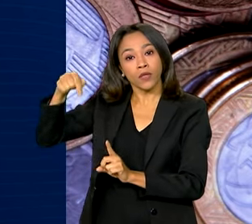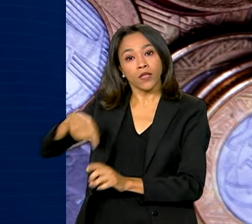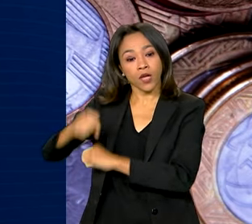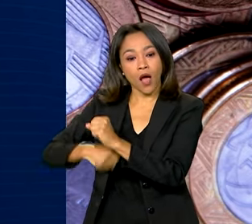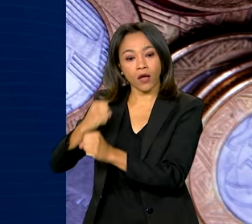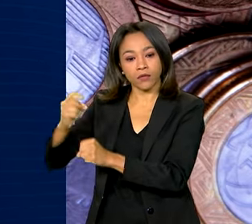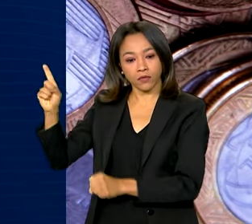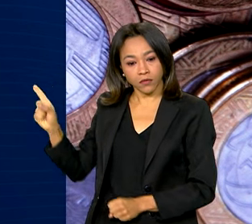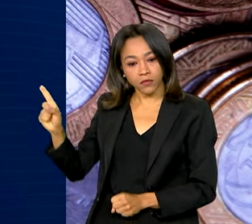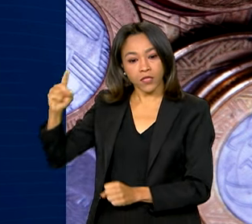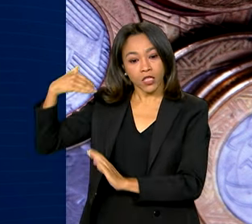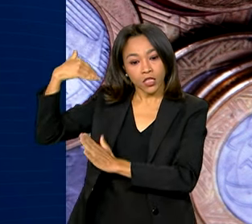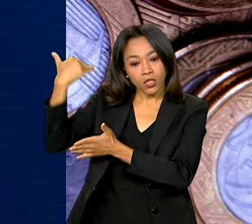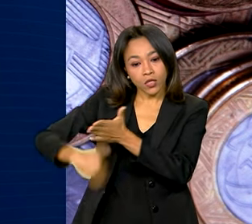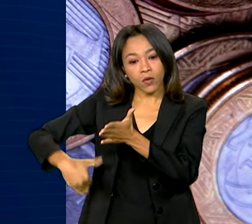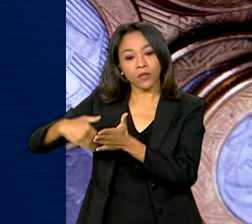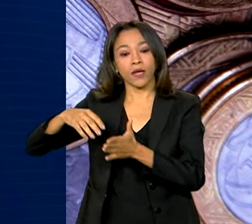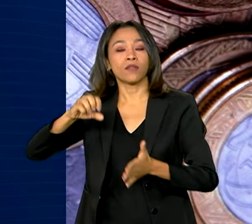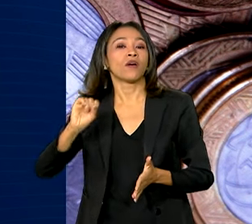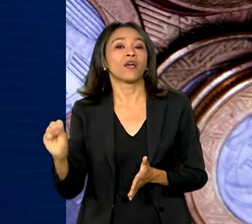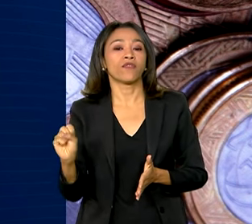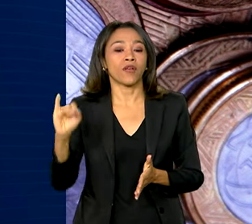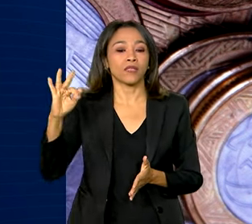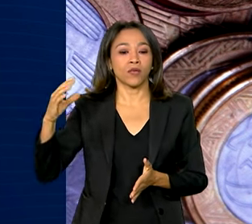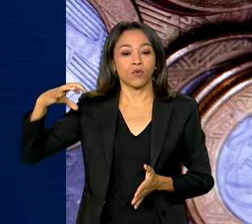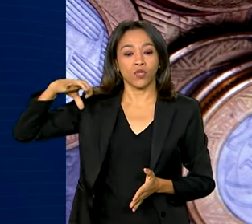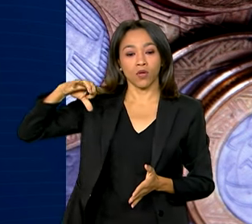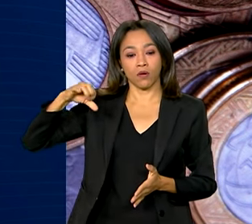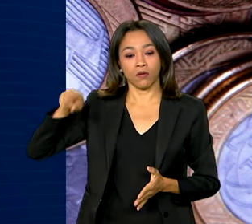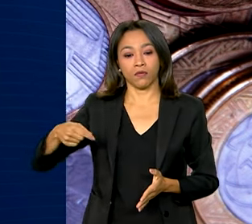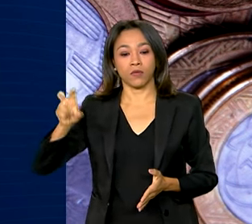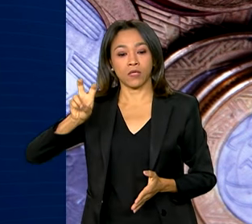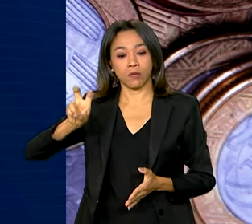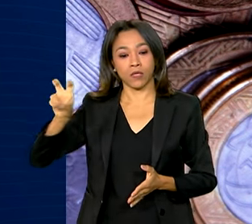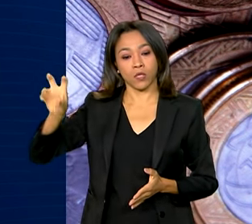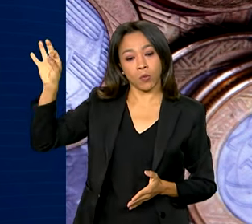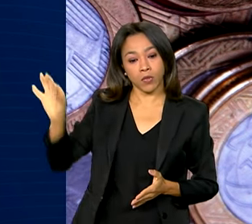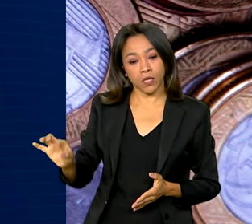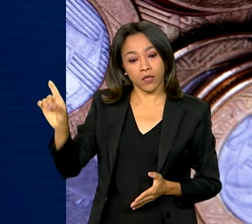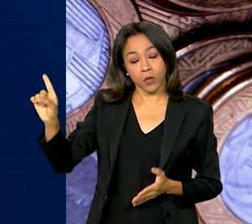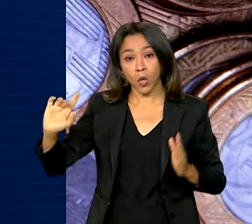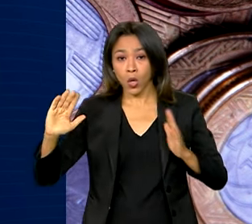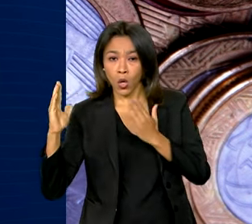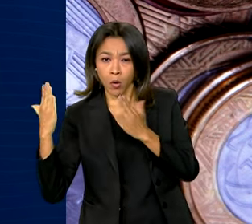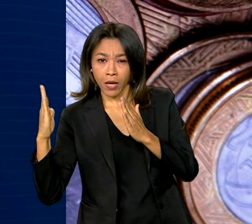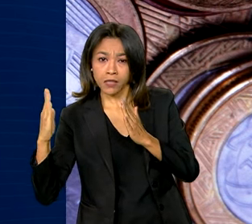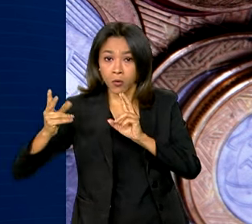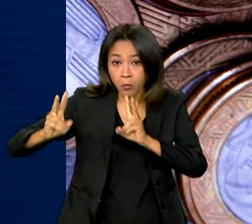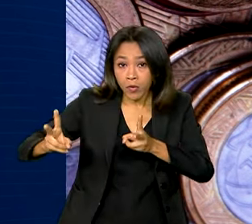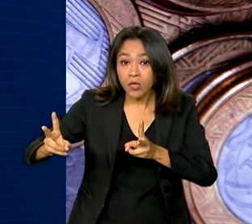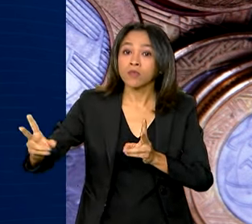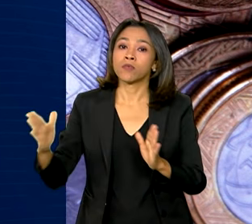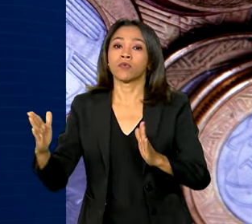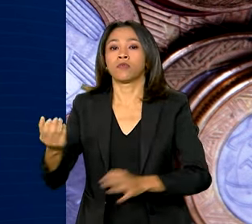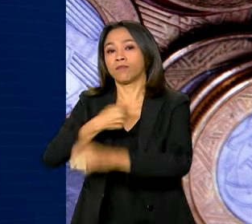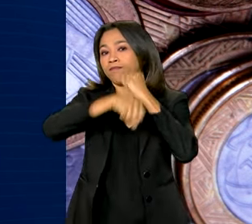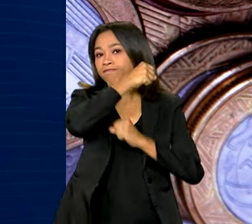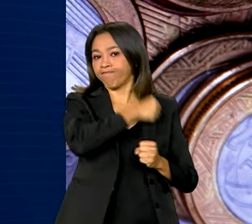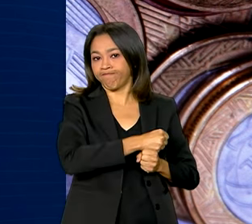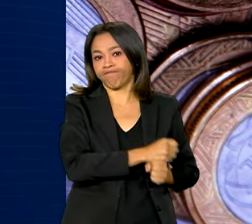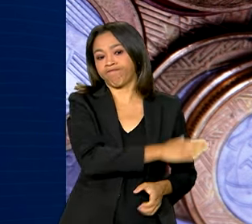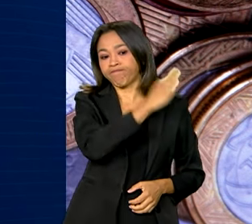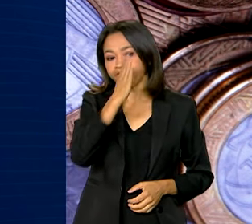aumento real, descontada a inflação, de 9,55% em comparação com o mesmo mês do ano passado.